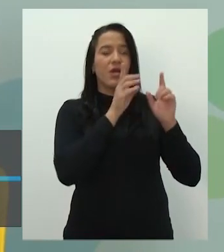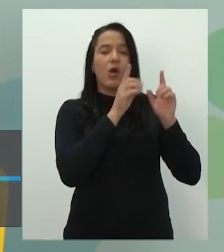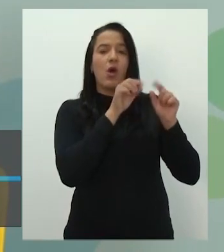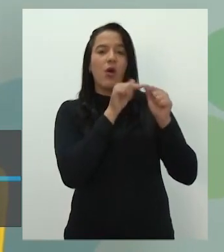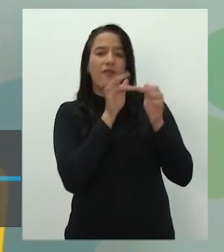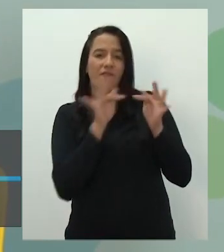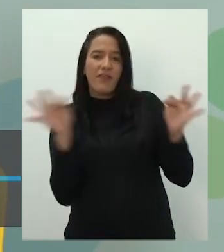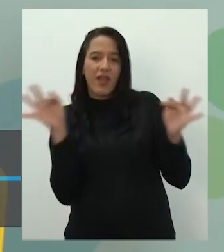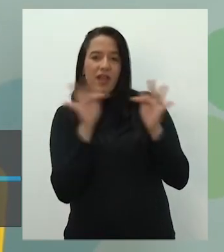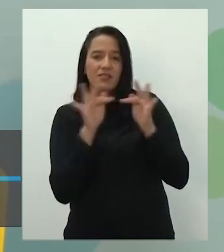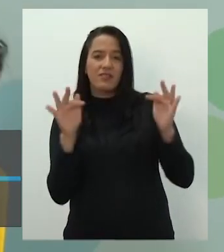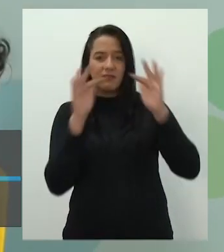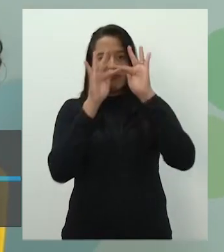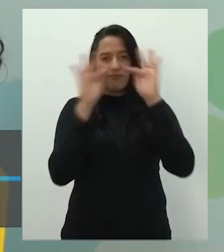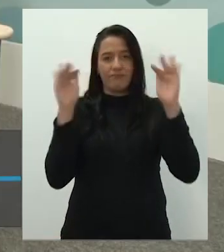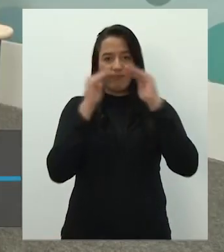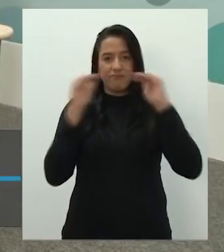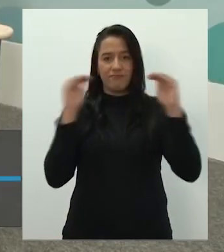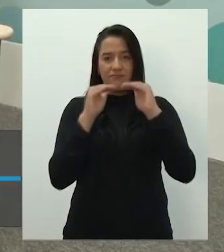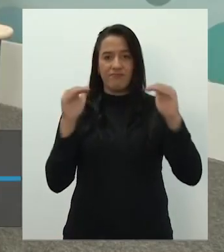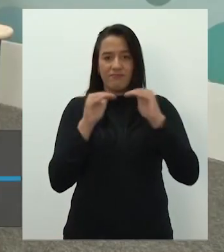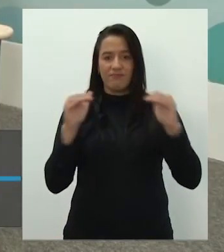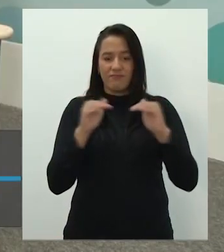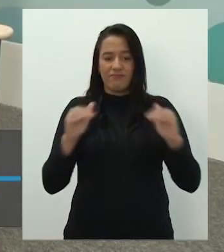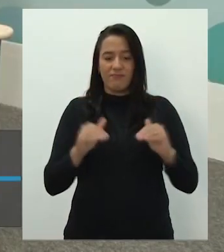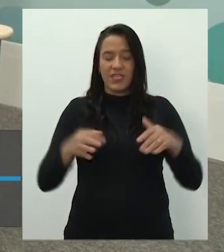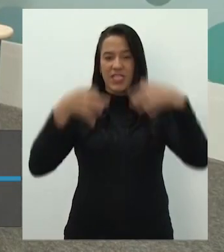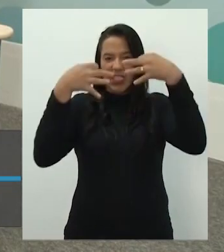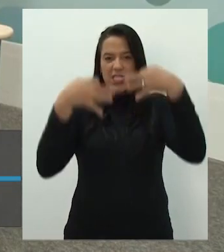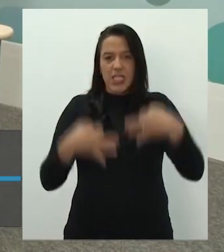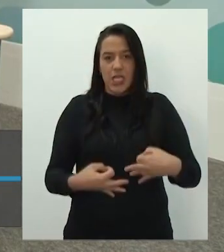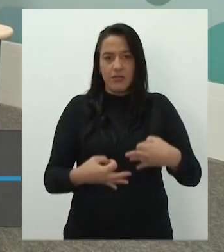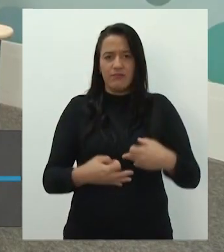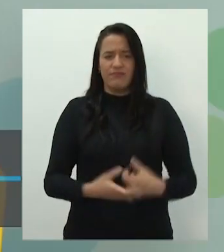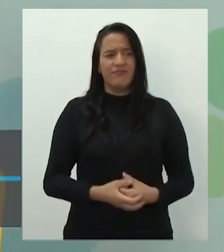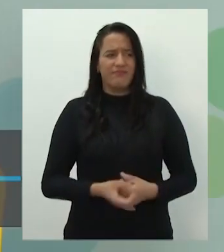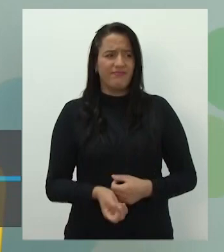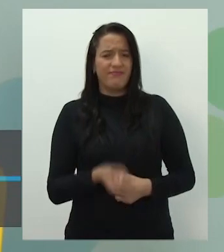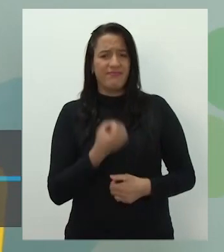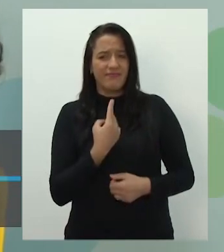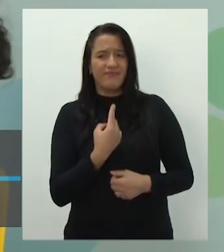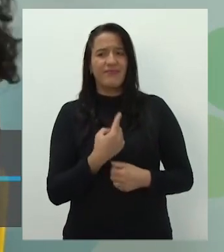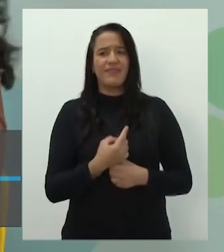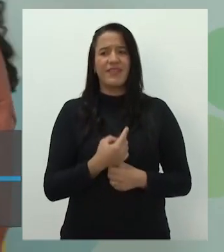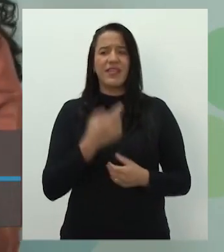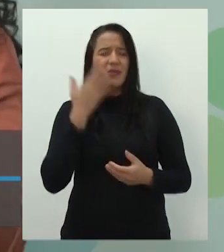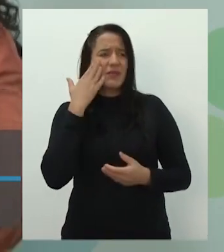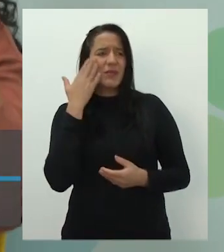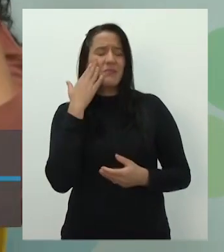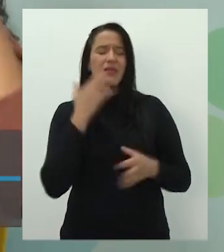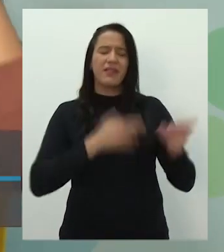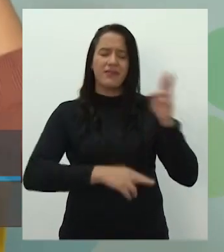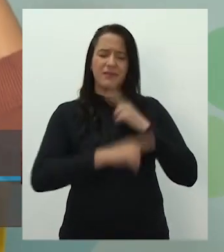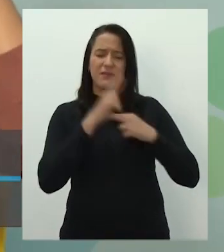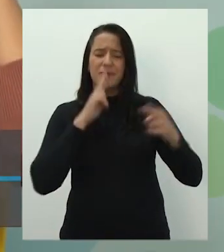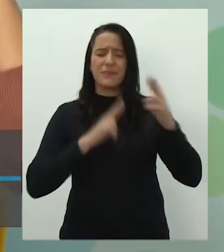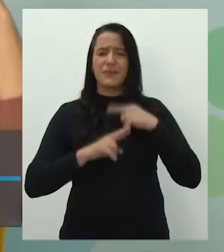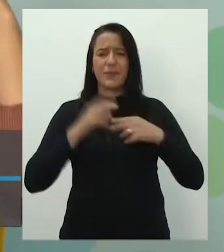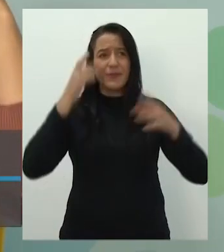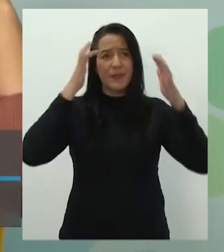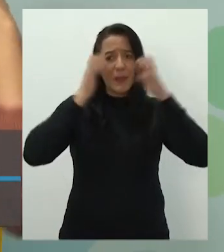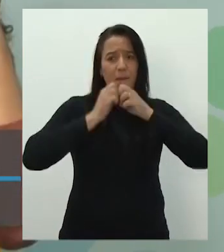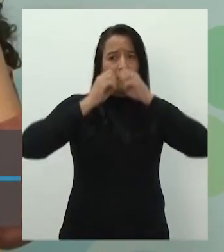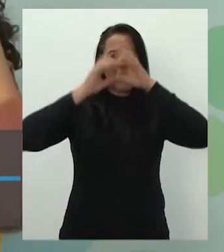frases enfileiradas logicamente. Olha só que coisa. O eles têm quando... Eu sabia que ia vir isso, professor Mauro, que eles pensam